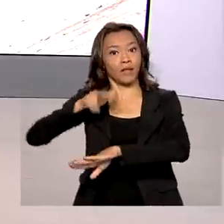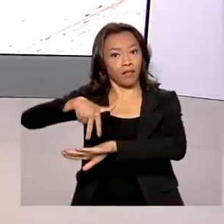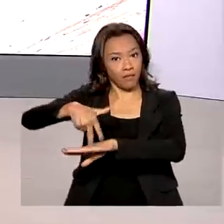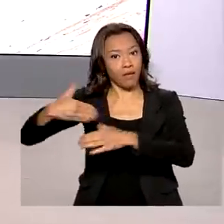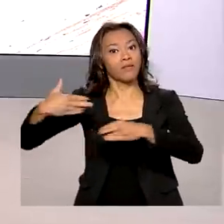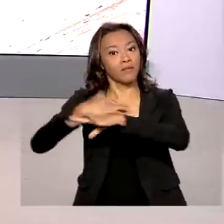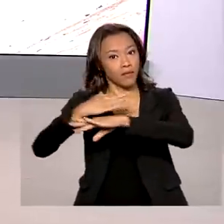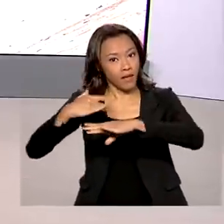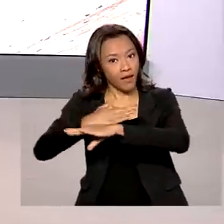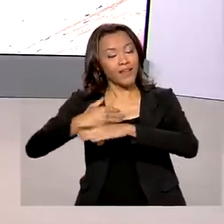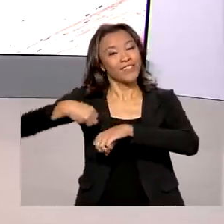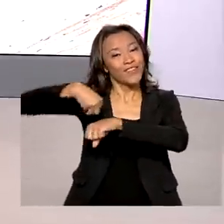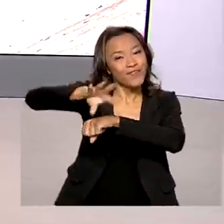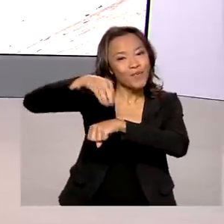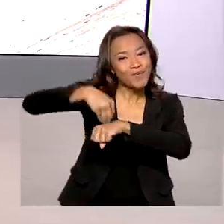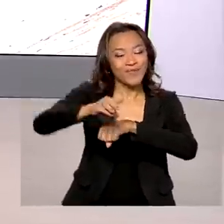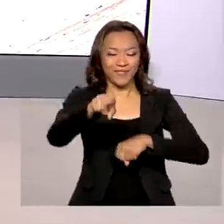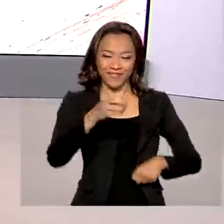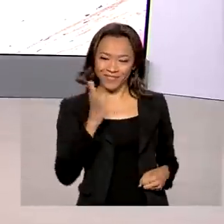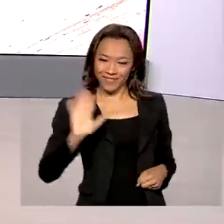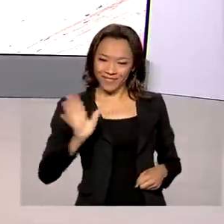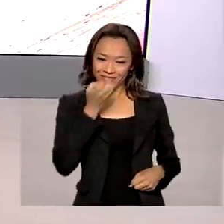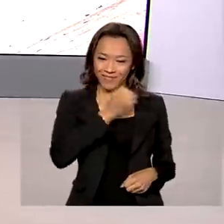informações para a gente. Oi, Gabi, bom dia!